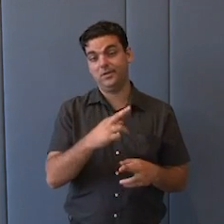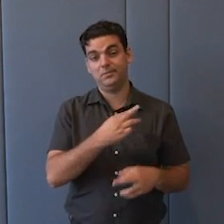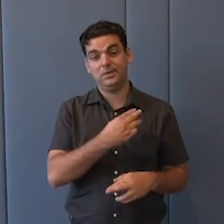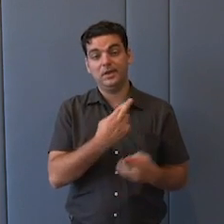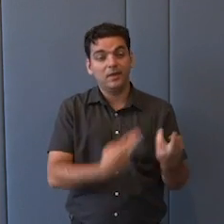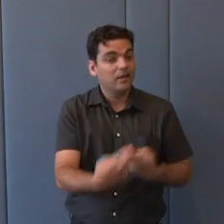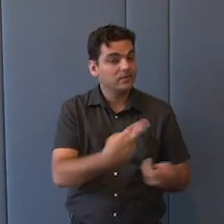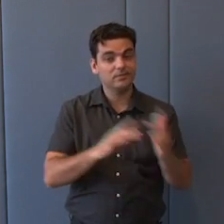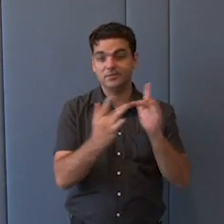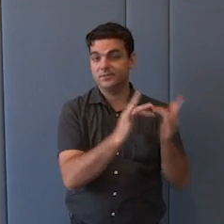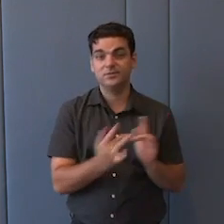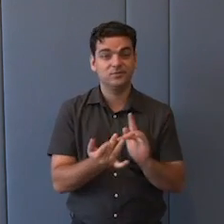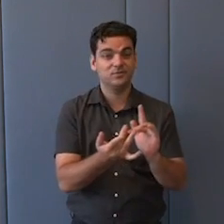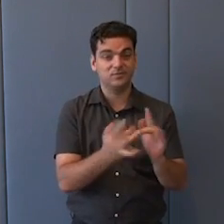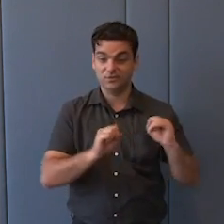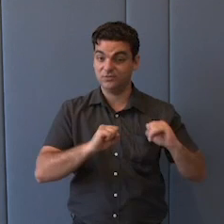maneira, não encaixa.